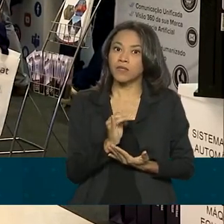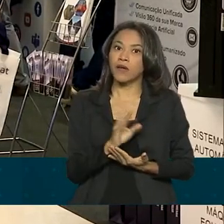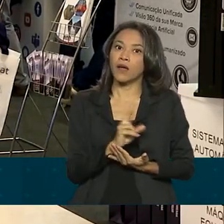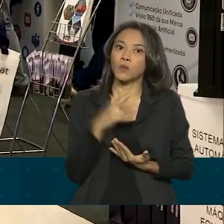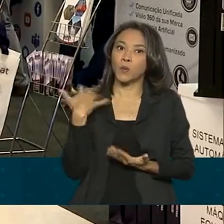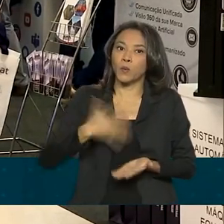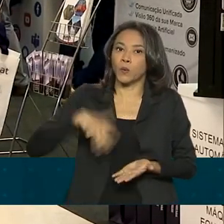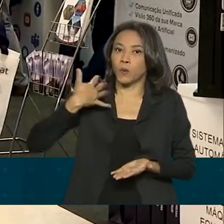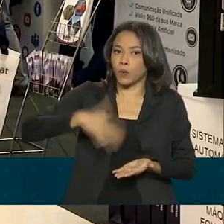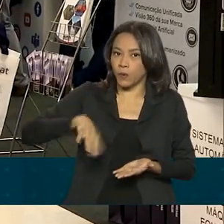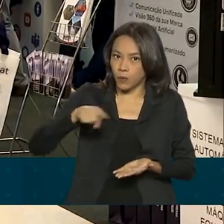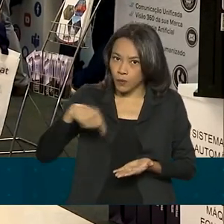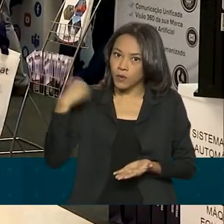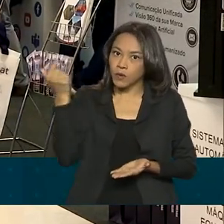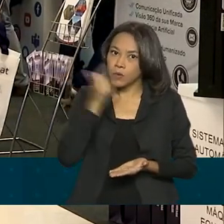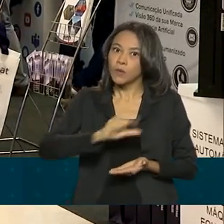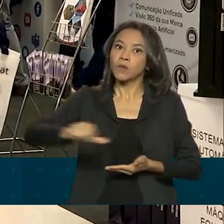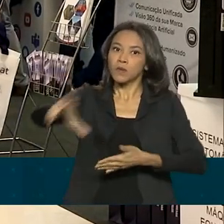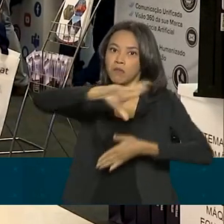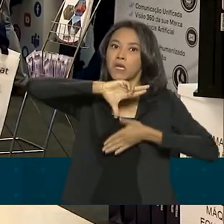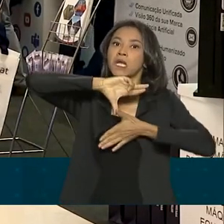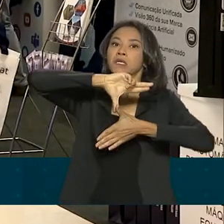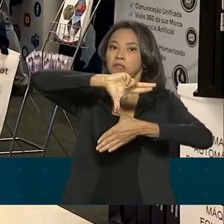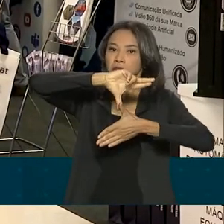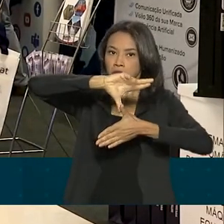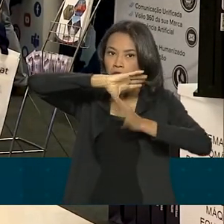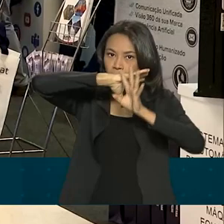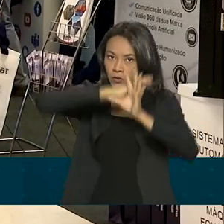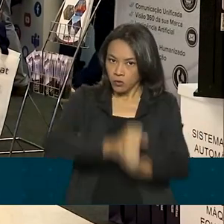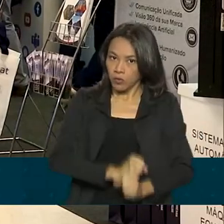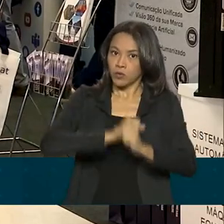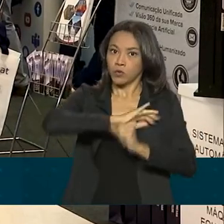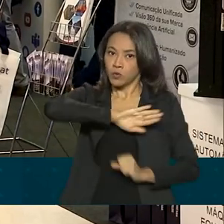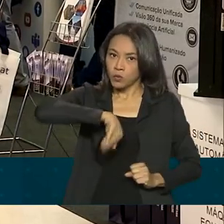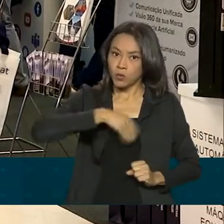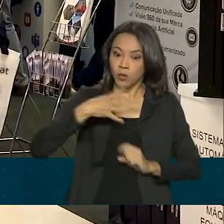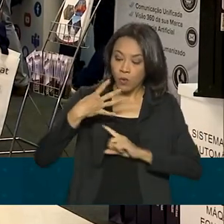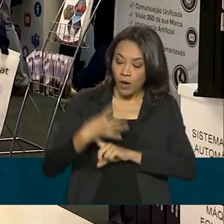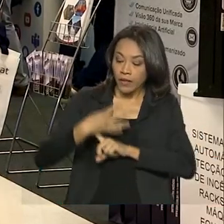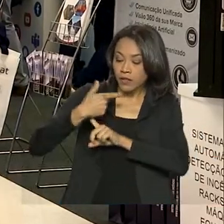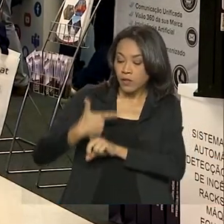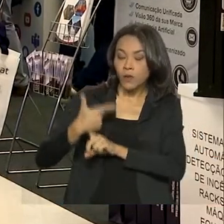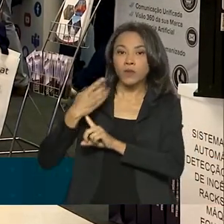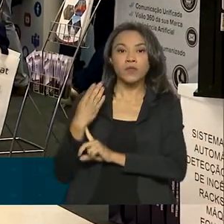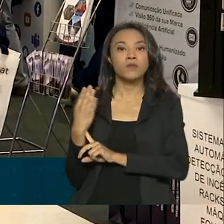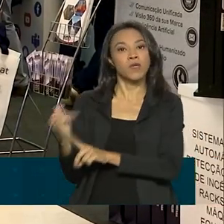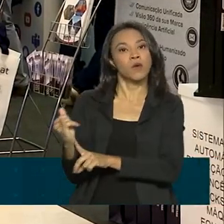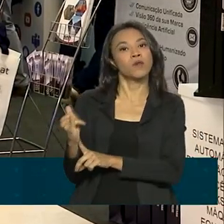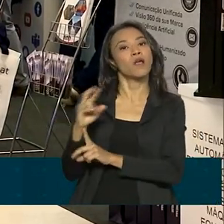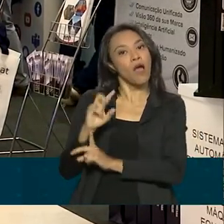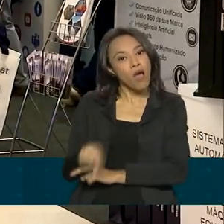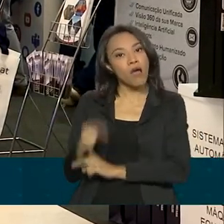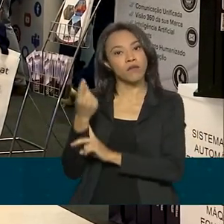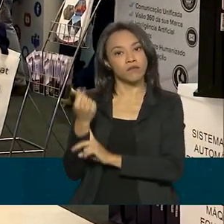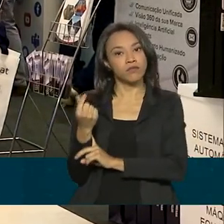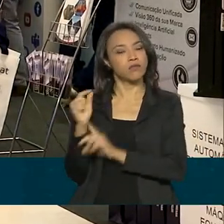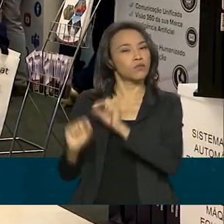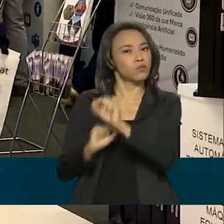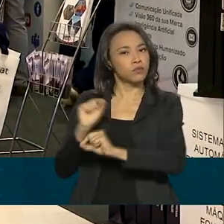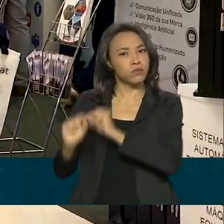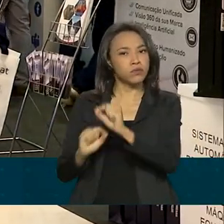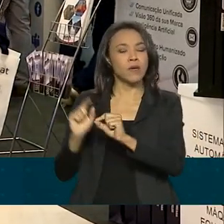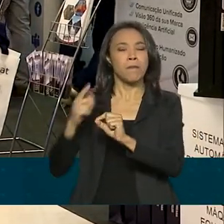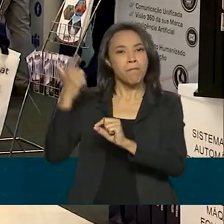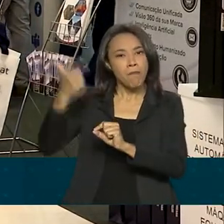telecomunicações na América Latina. Deste total, cerca de 42 bilhões são de investimentos para ampliar